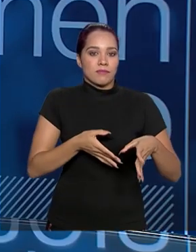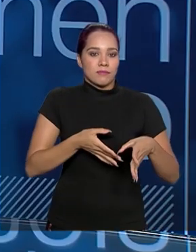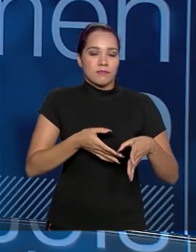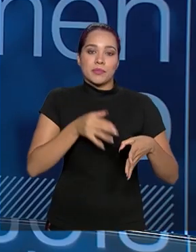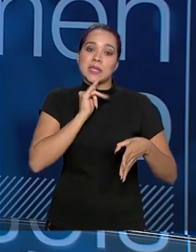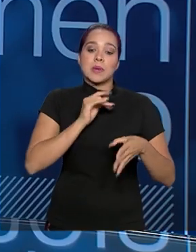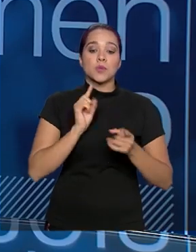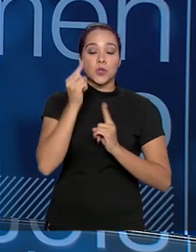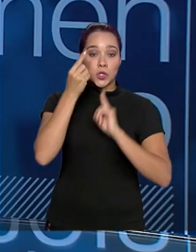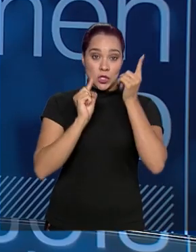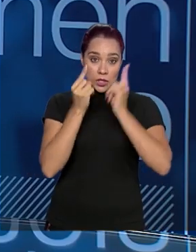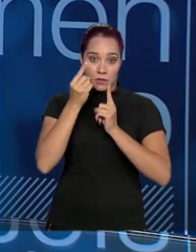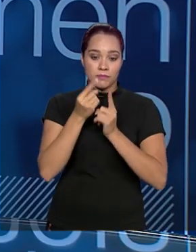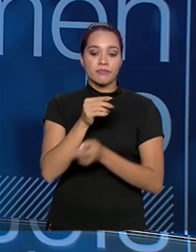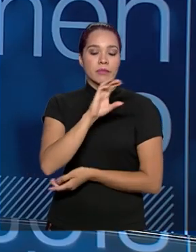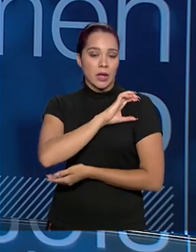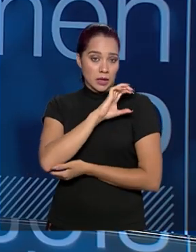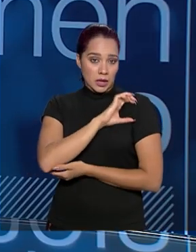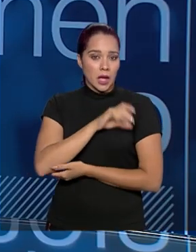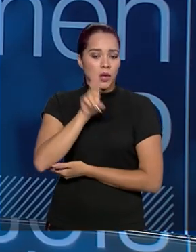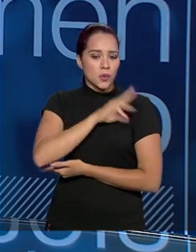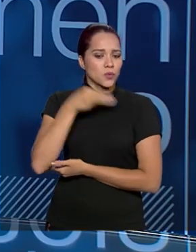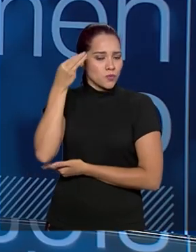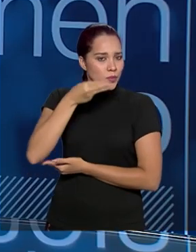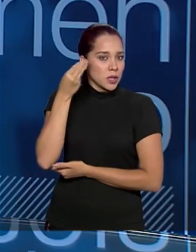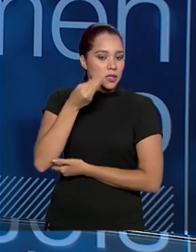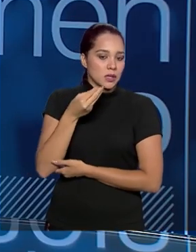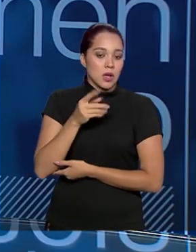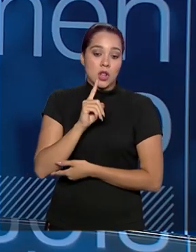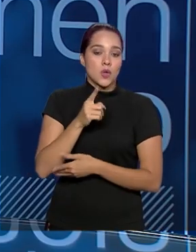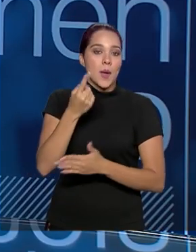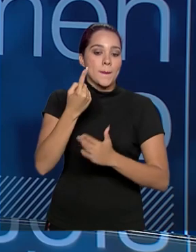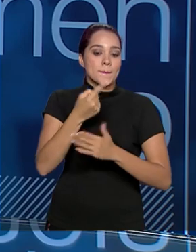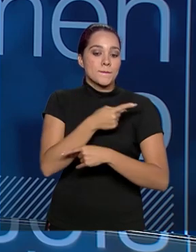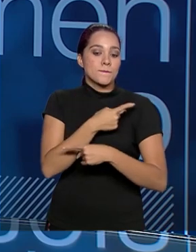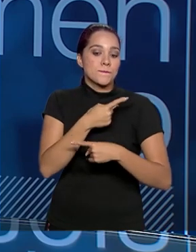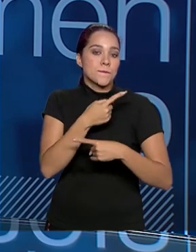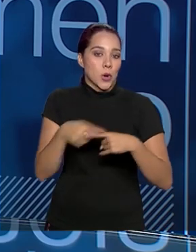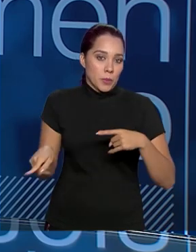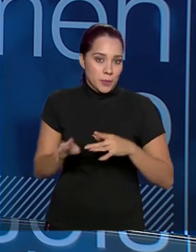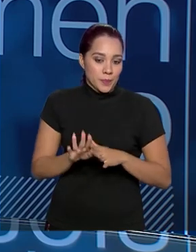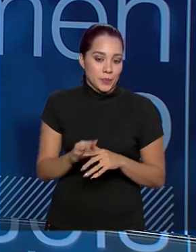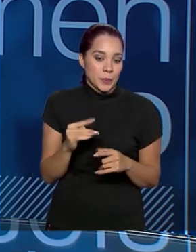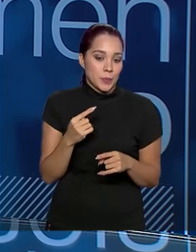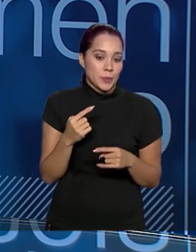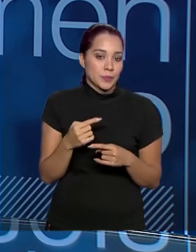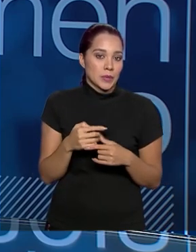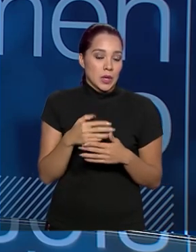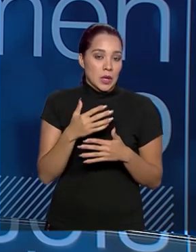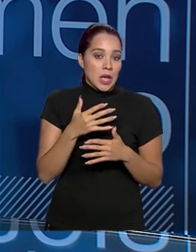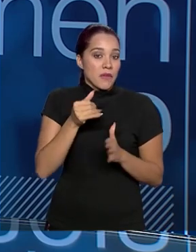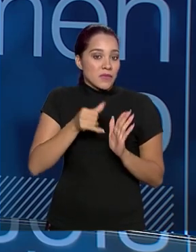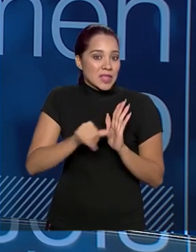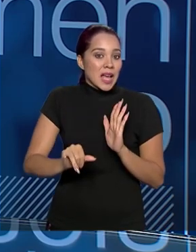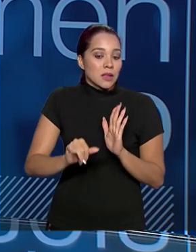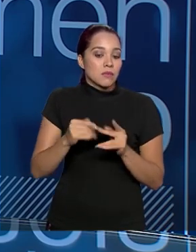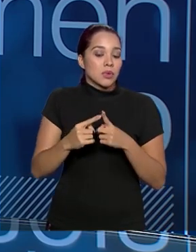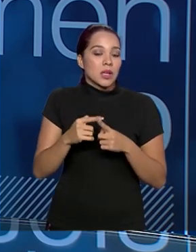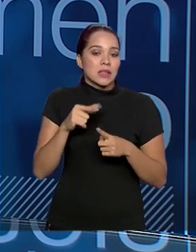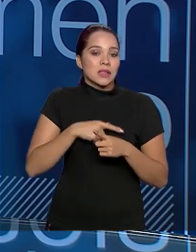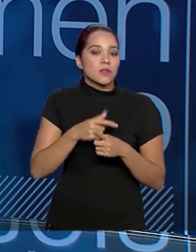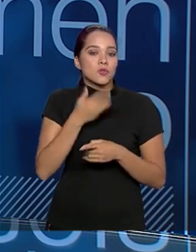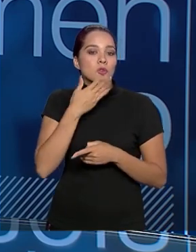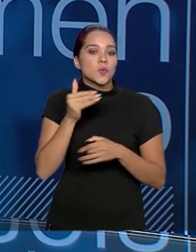O Canadá, que é onde a gente tem utilizado com a experiência, não é banida. Só que lá você tem boas práticas de construção de